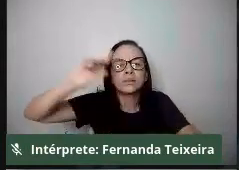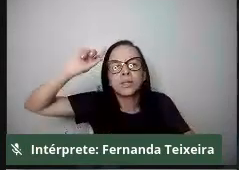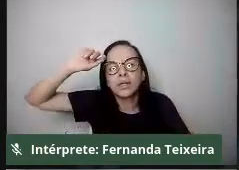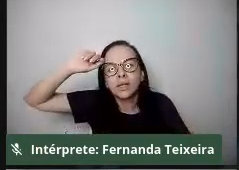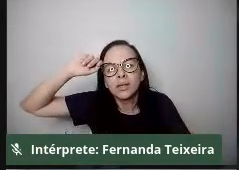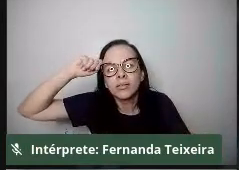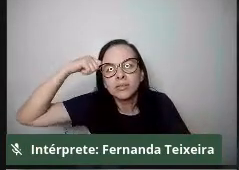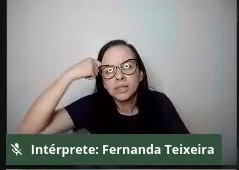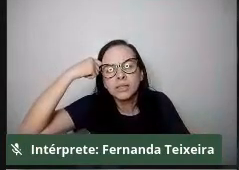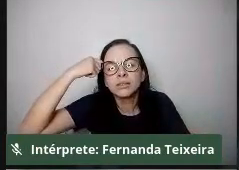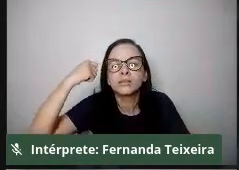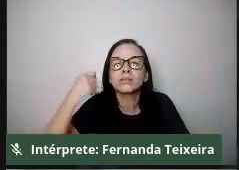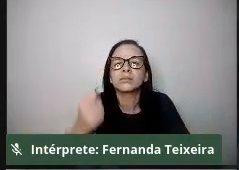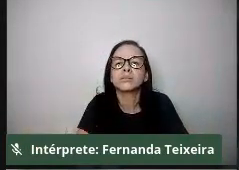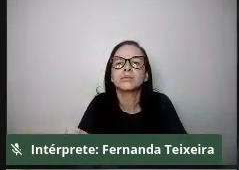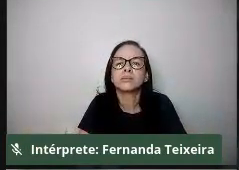favor.